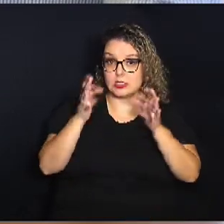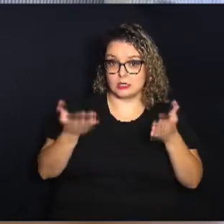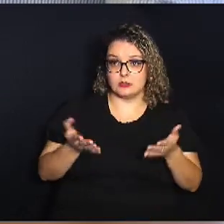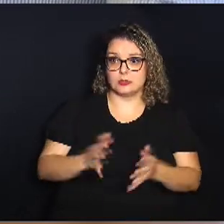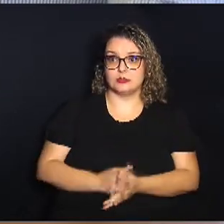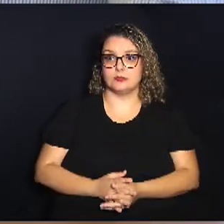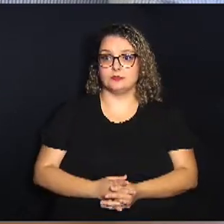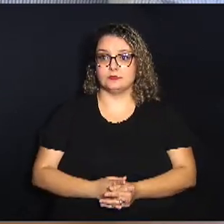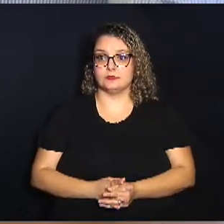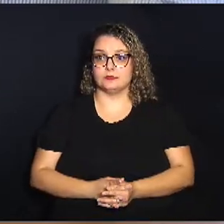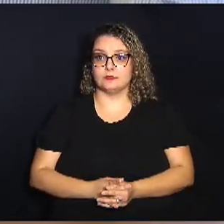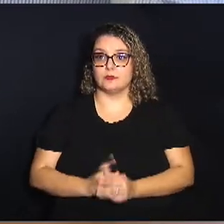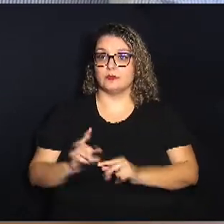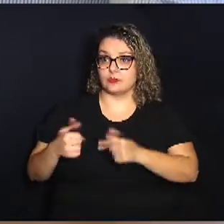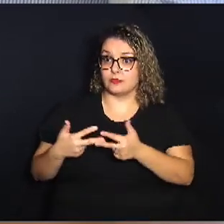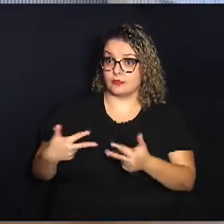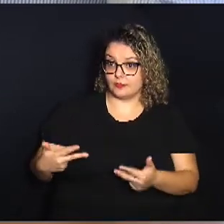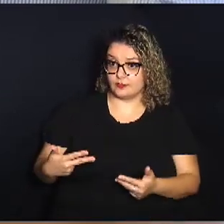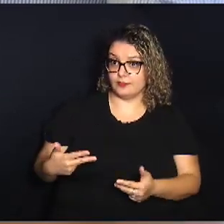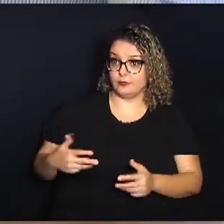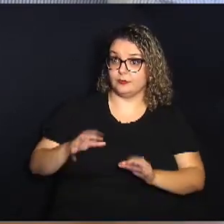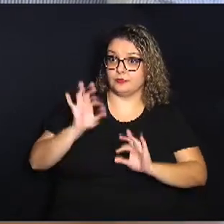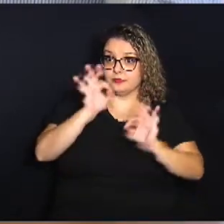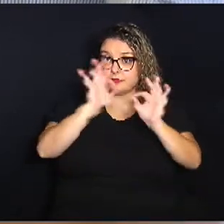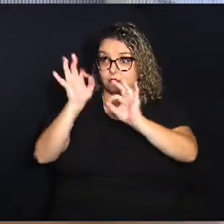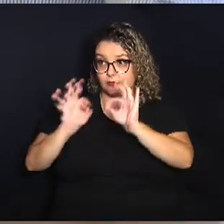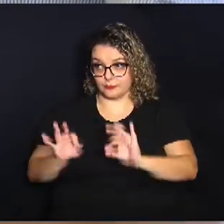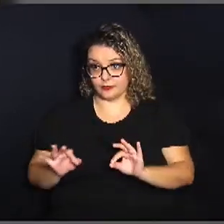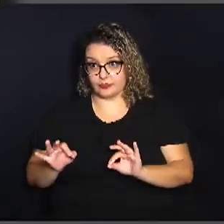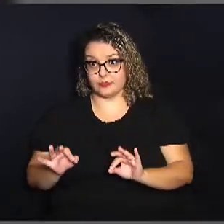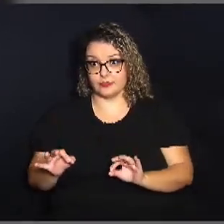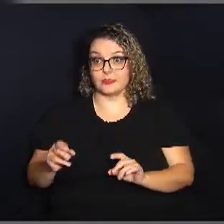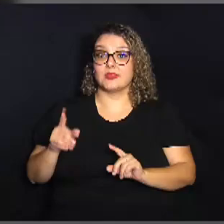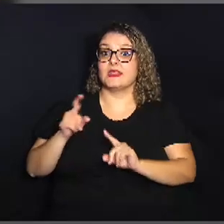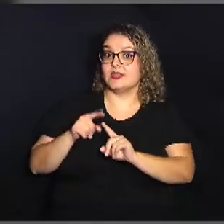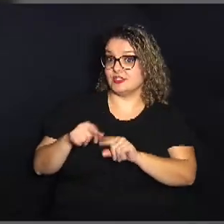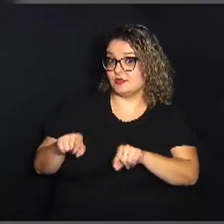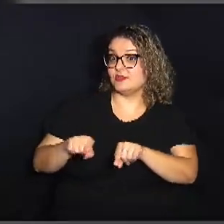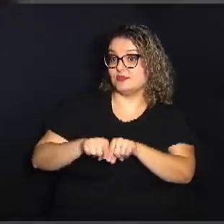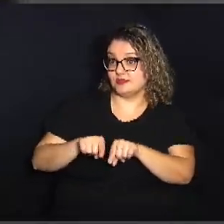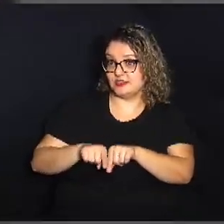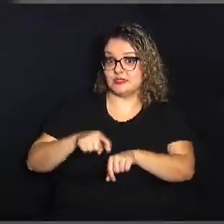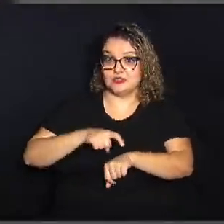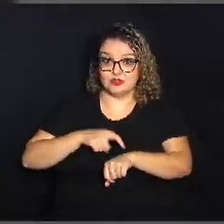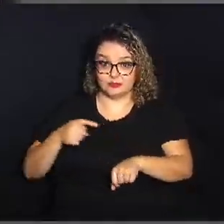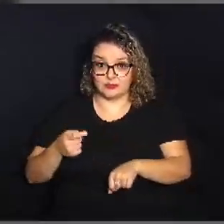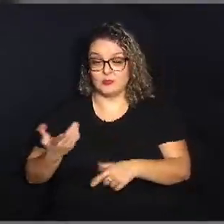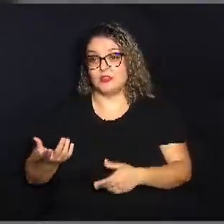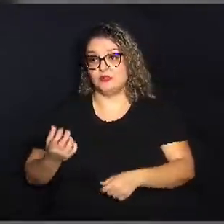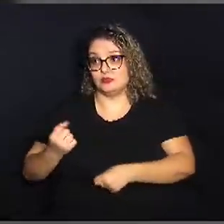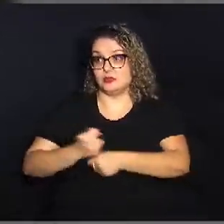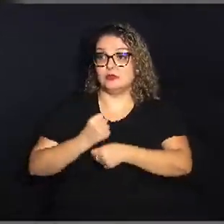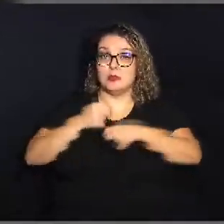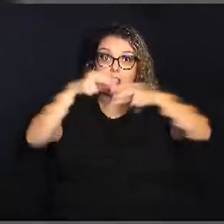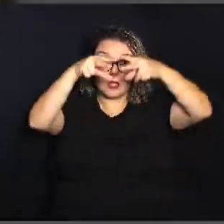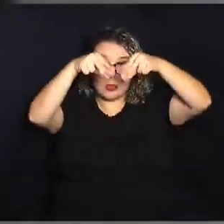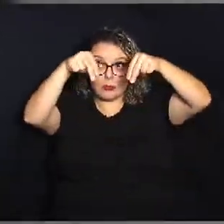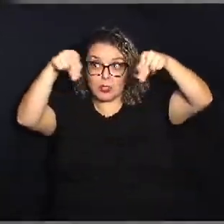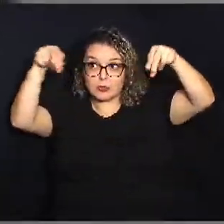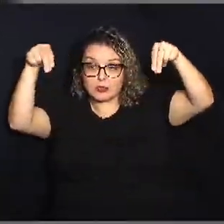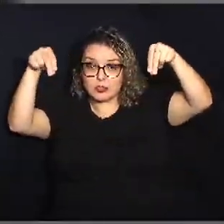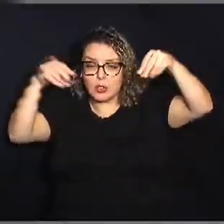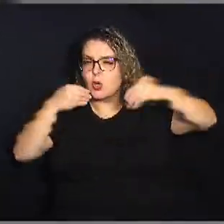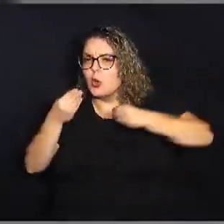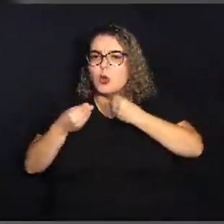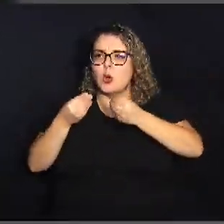e outra questão é a decoração que é muito típico nessa época do ano as bandeirinhas como economizaram